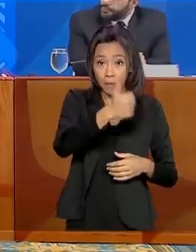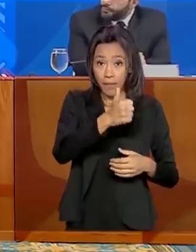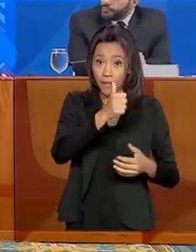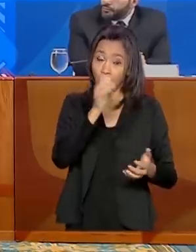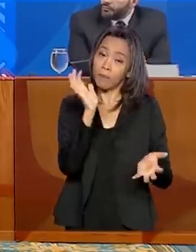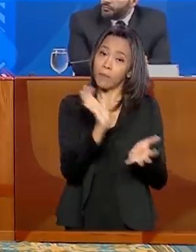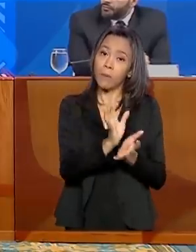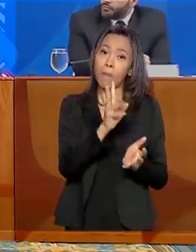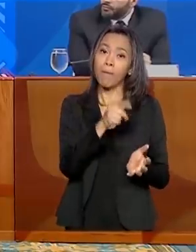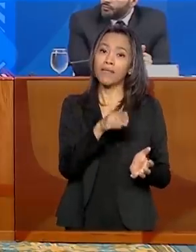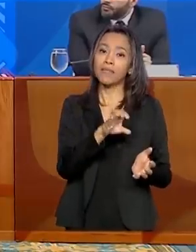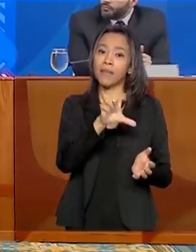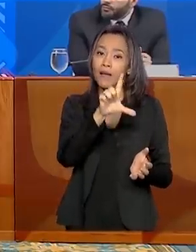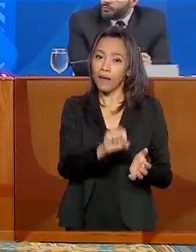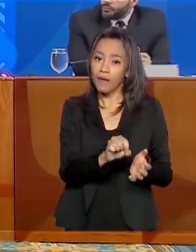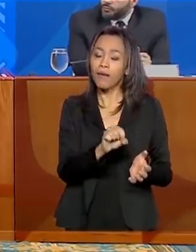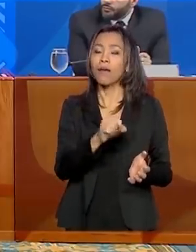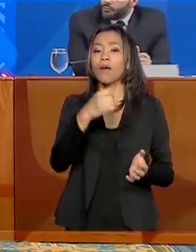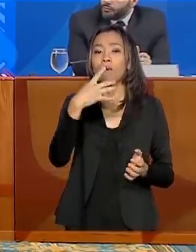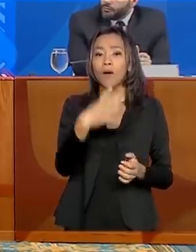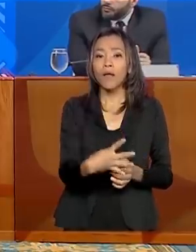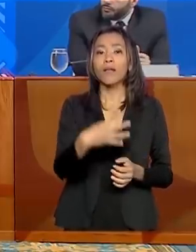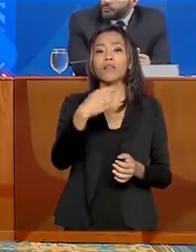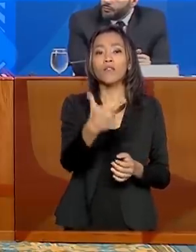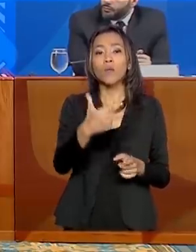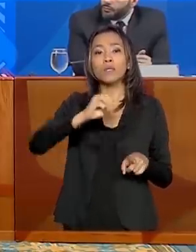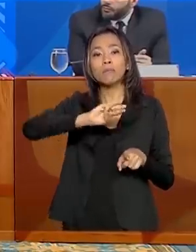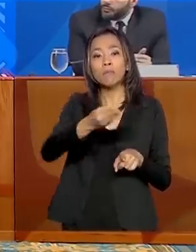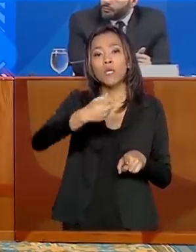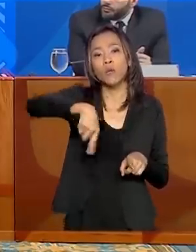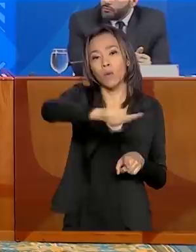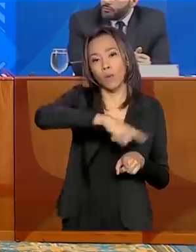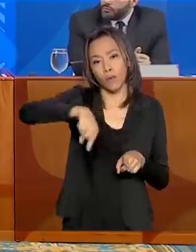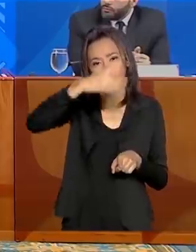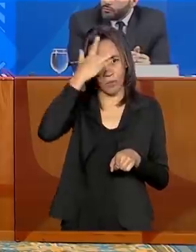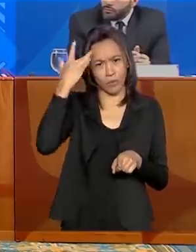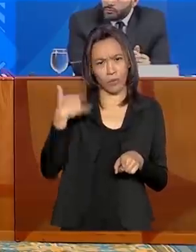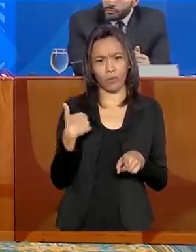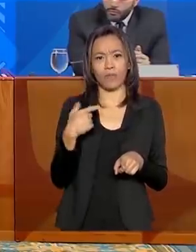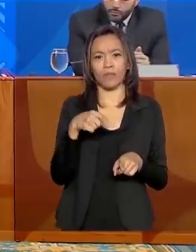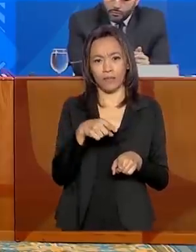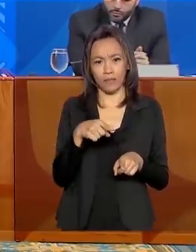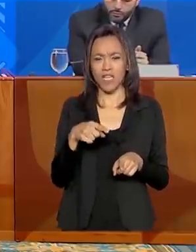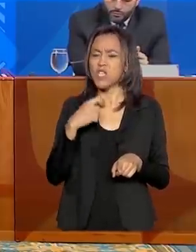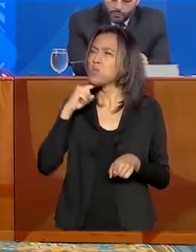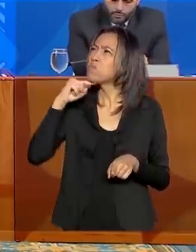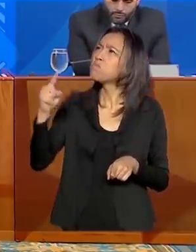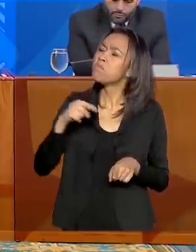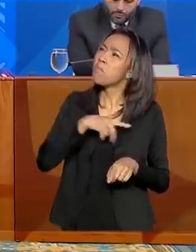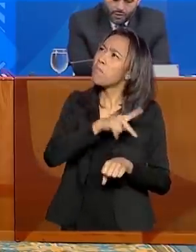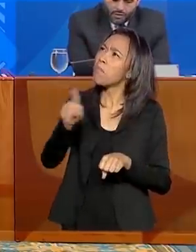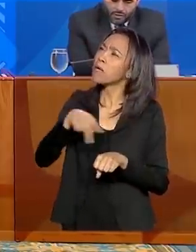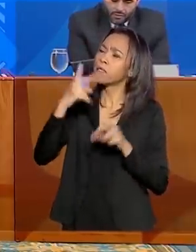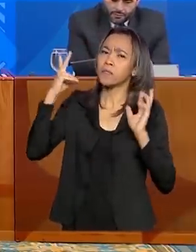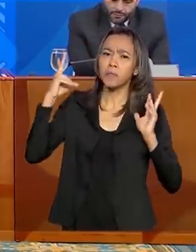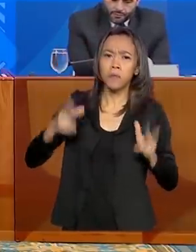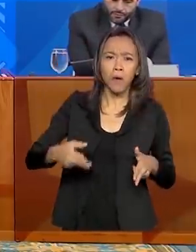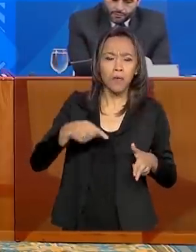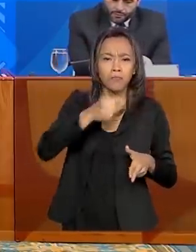42 milhões de brasileiros e brasileiras. Nenhum país fez um movimento